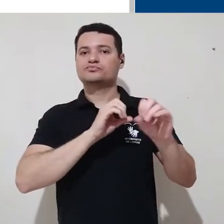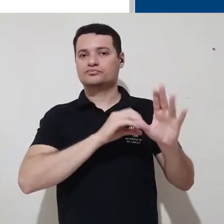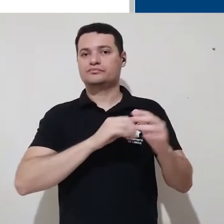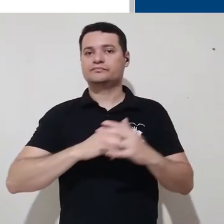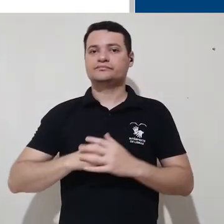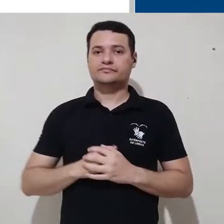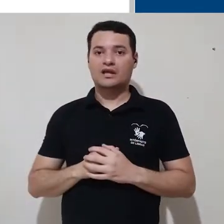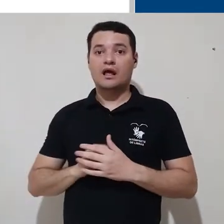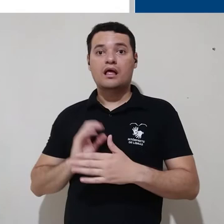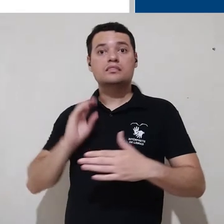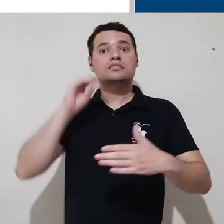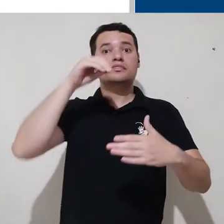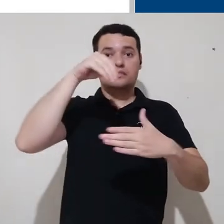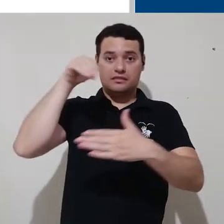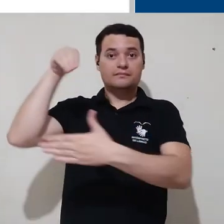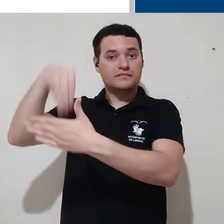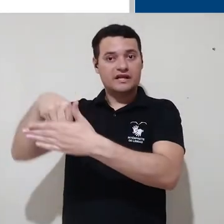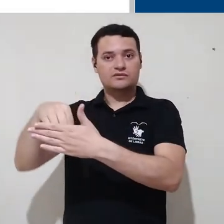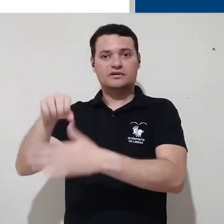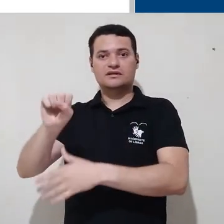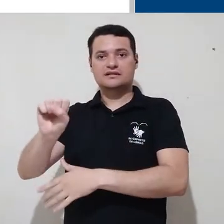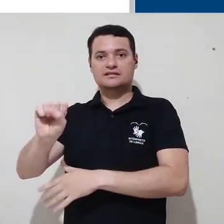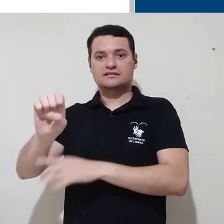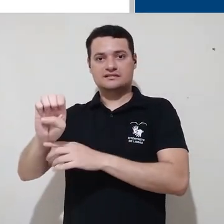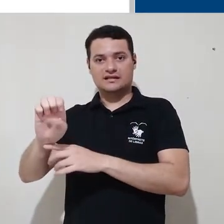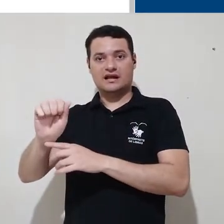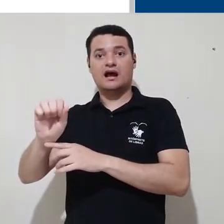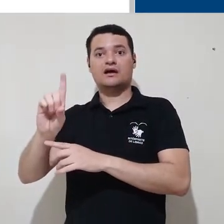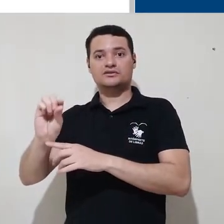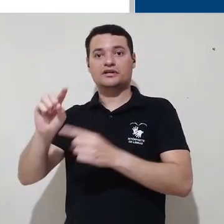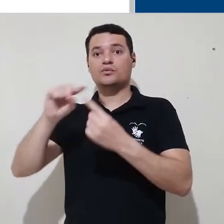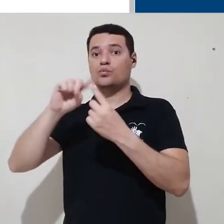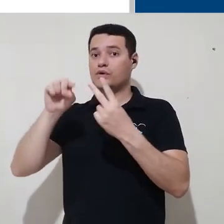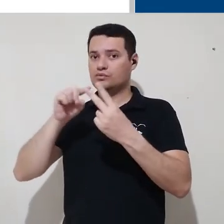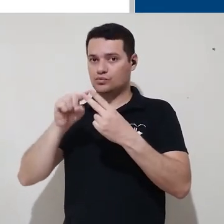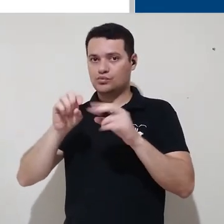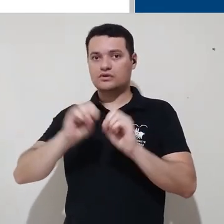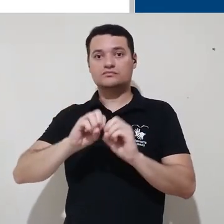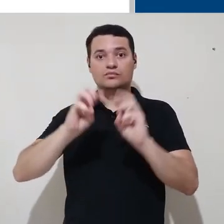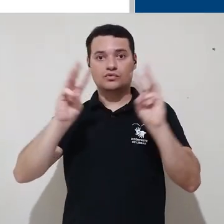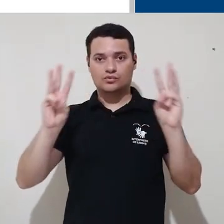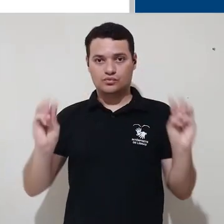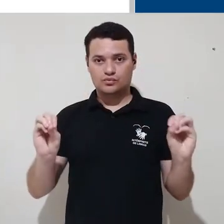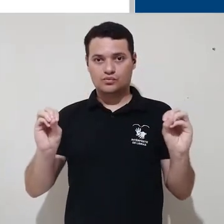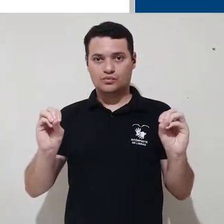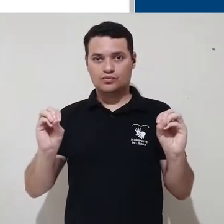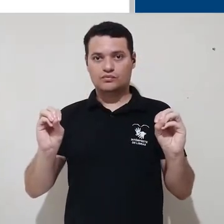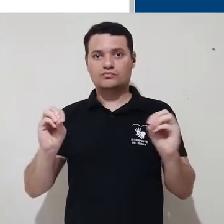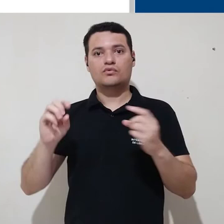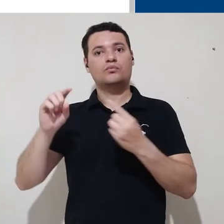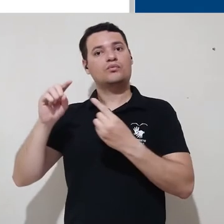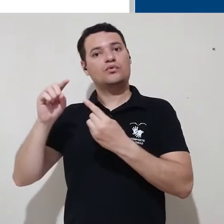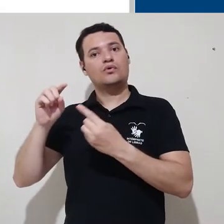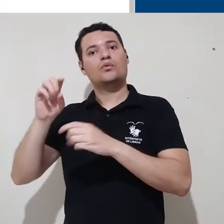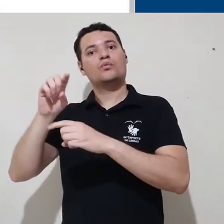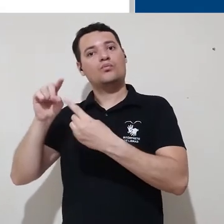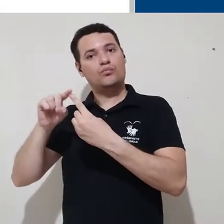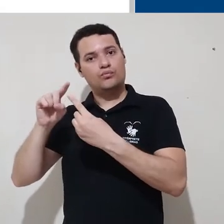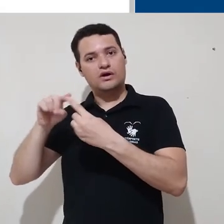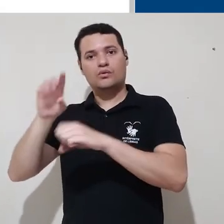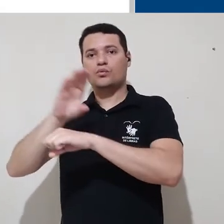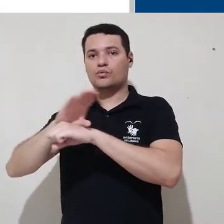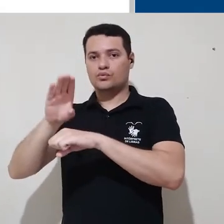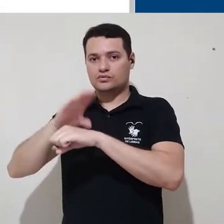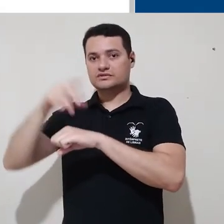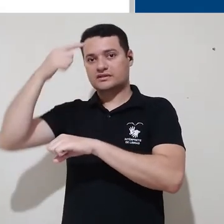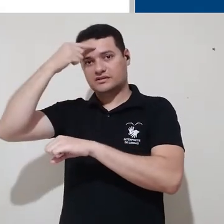Dentro da SEAD, nós temos duas plataformas Moodle, uma para os cursos de graduação e uma